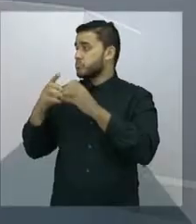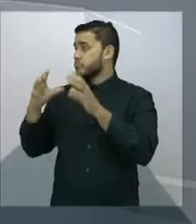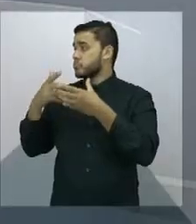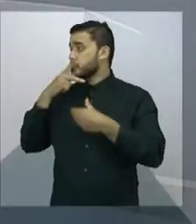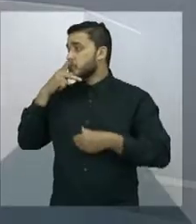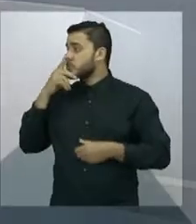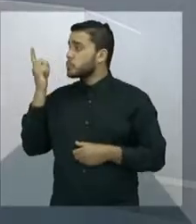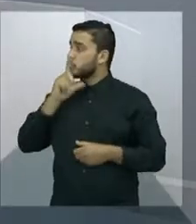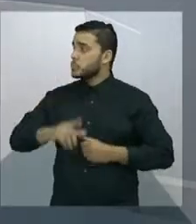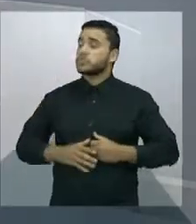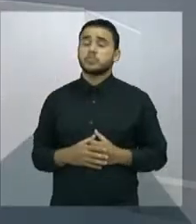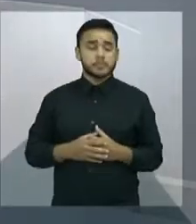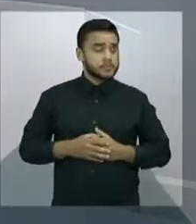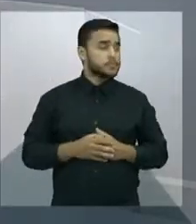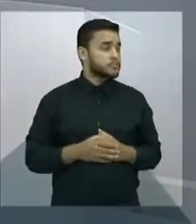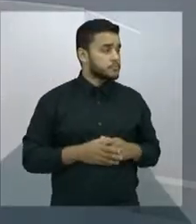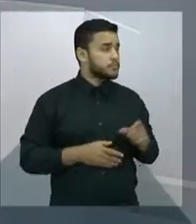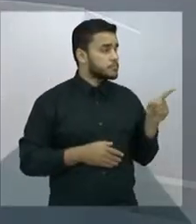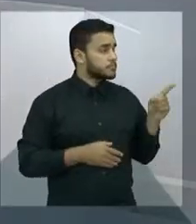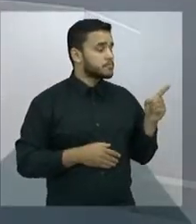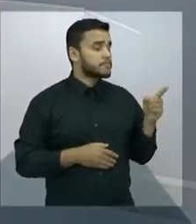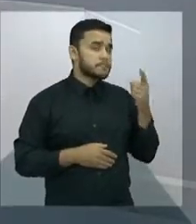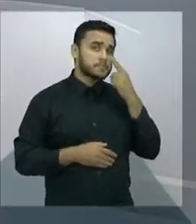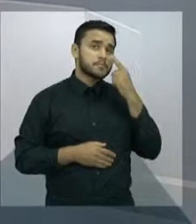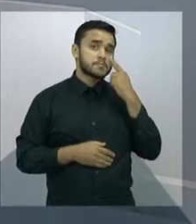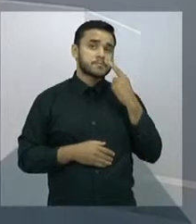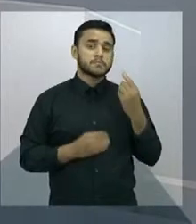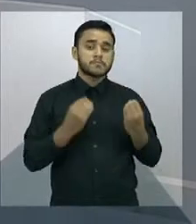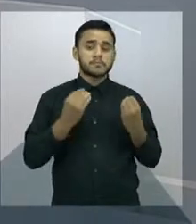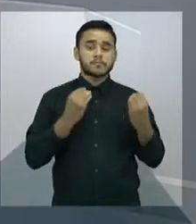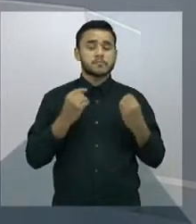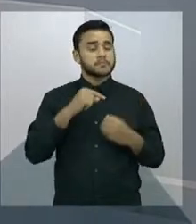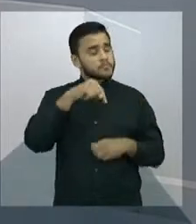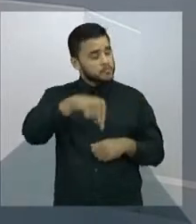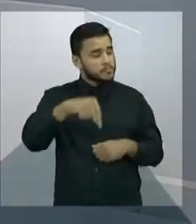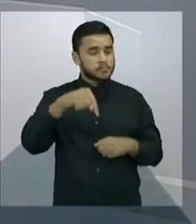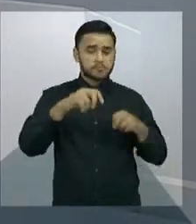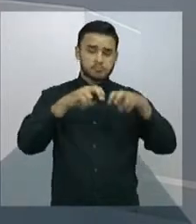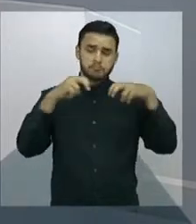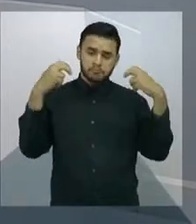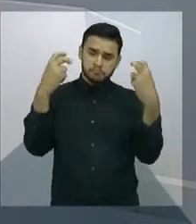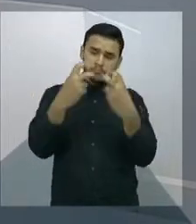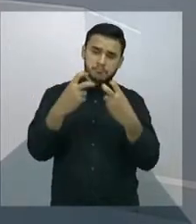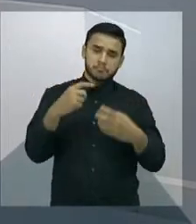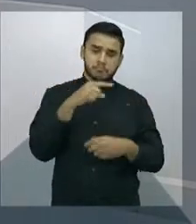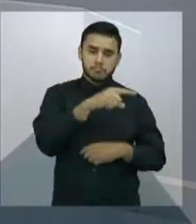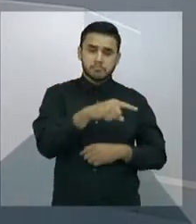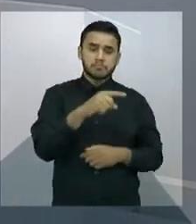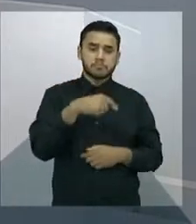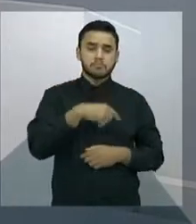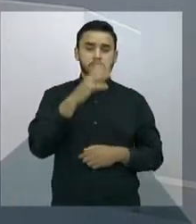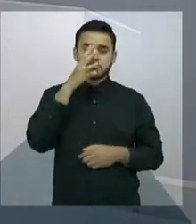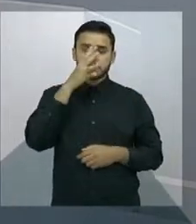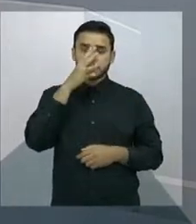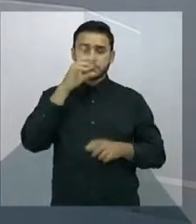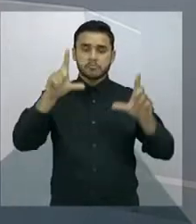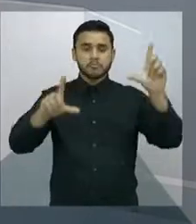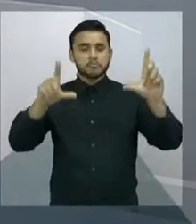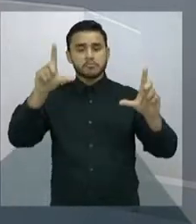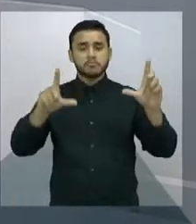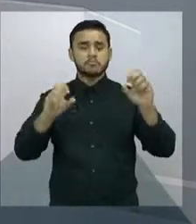Muito bom. Agora, a gente vê aqui no plenário da Câmara, qualquer pessoa que assiste pela televisão vê que